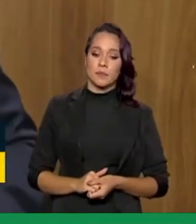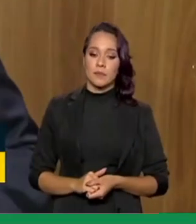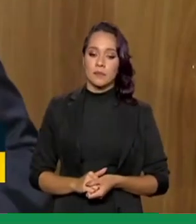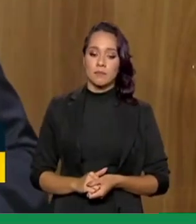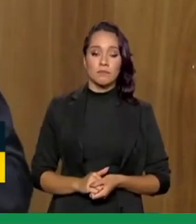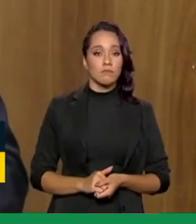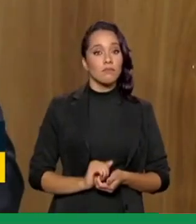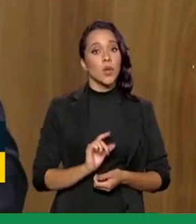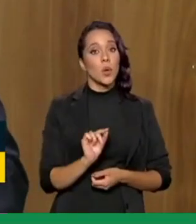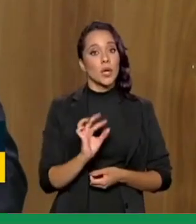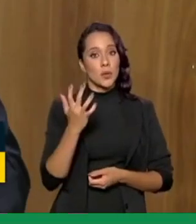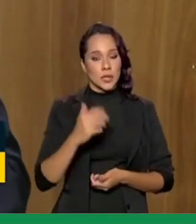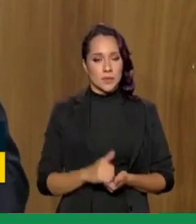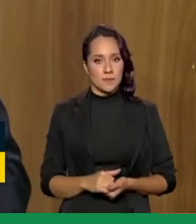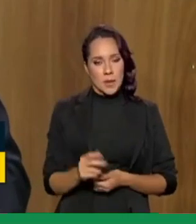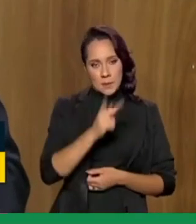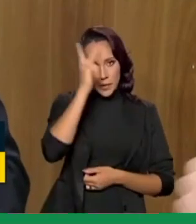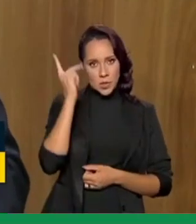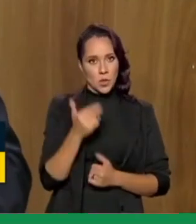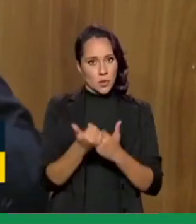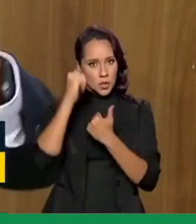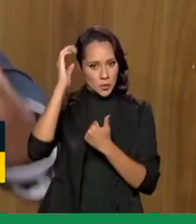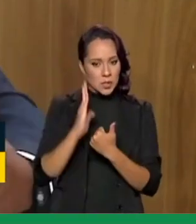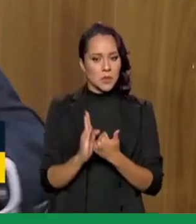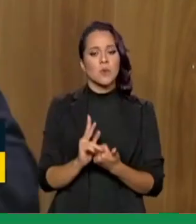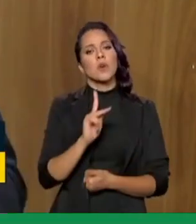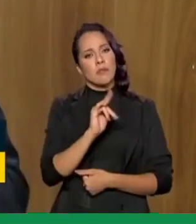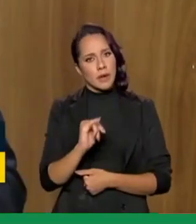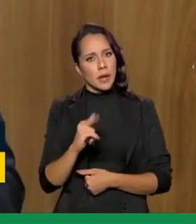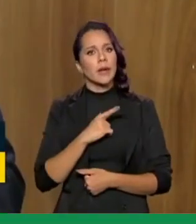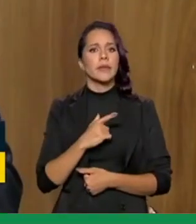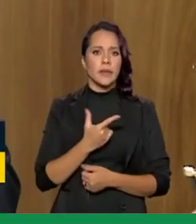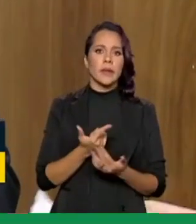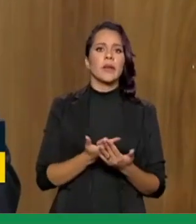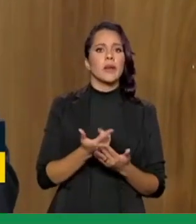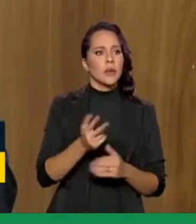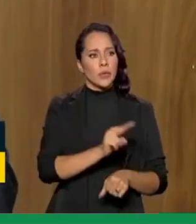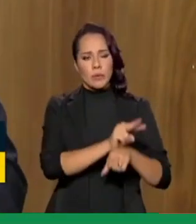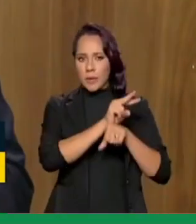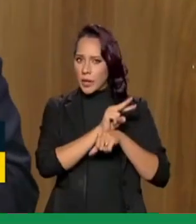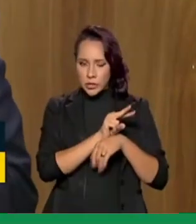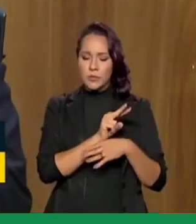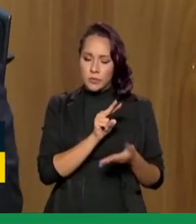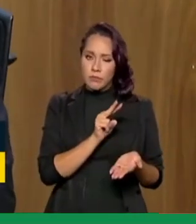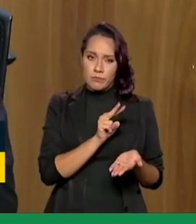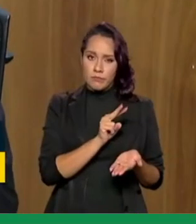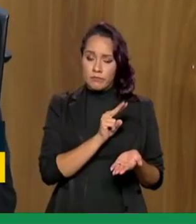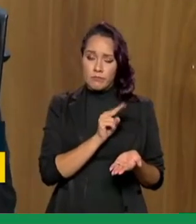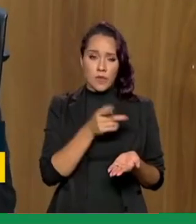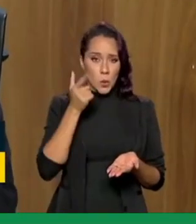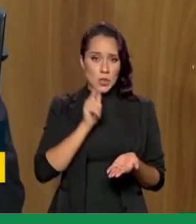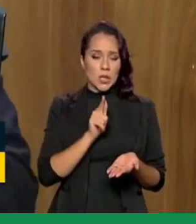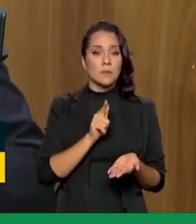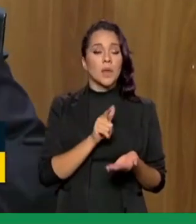O que acontece? O beneficiário do Auxílio Brasil ele vai ter o seu empréstimo atendido